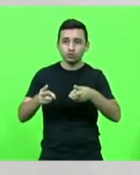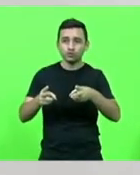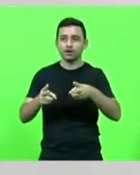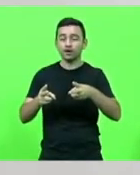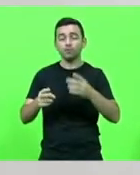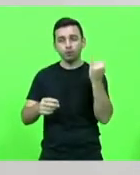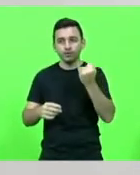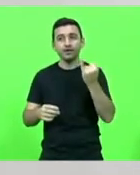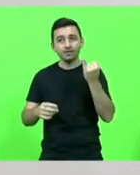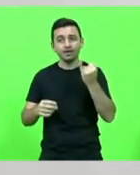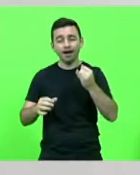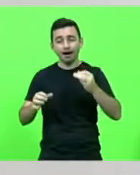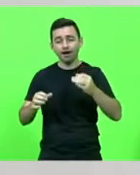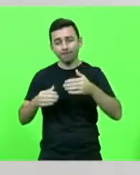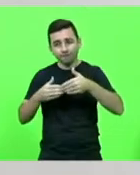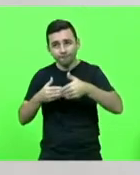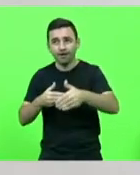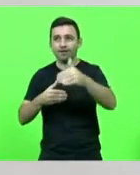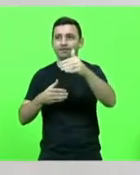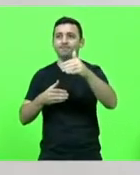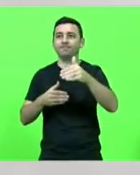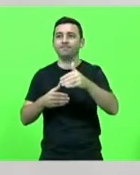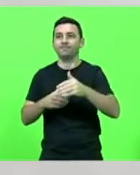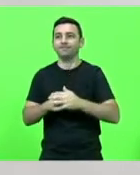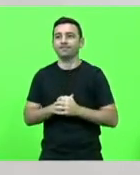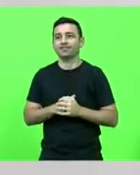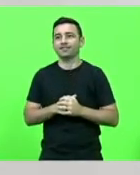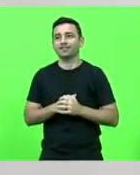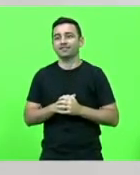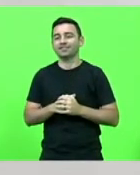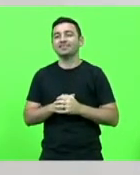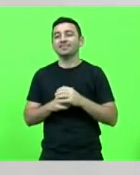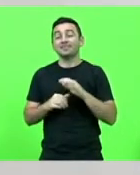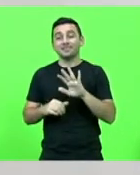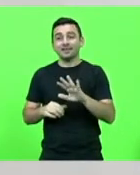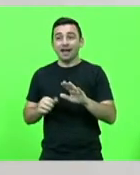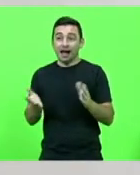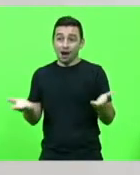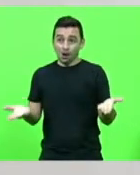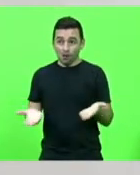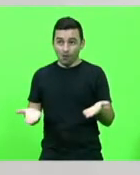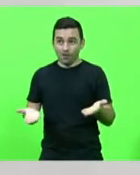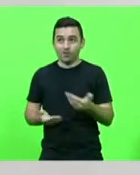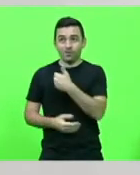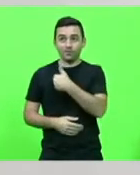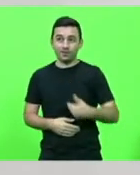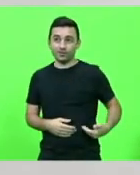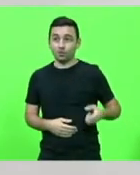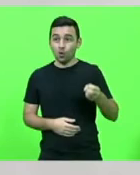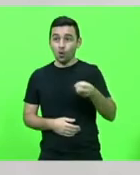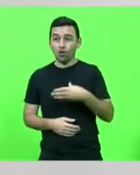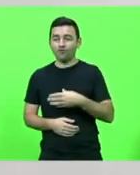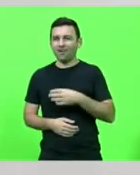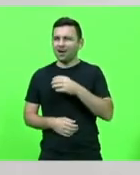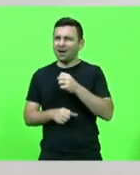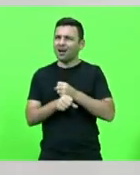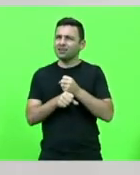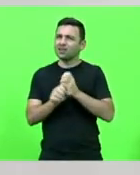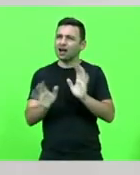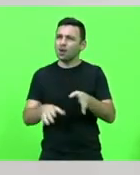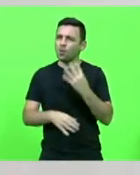continuidade mas também presidente nós queríamos que o atual governo depois de quatro anos lá dentro